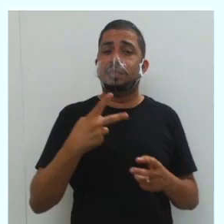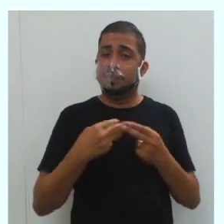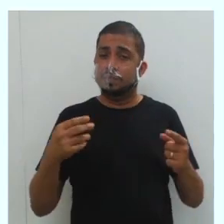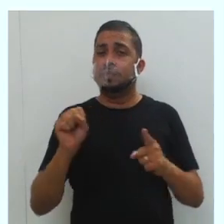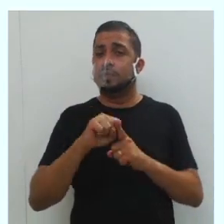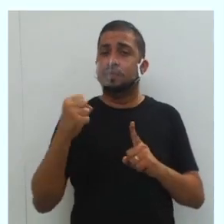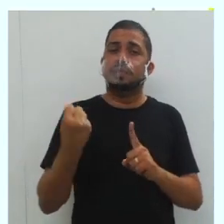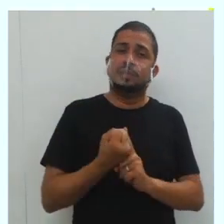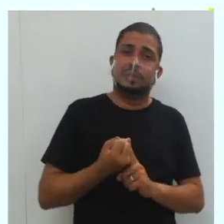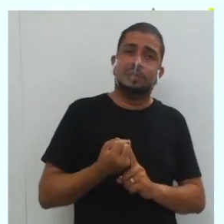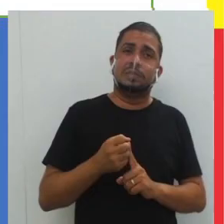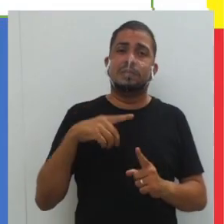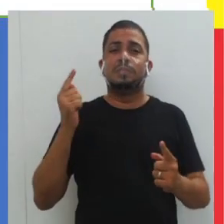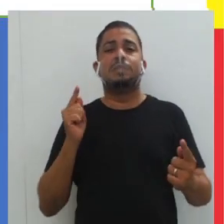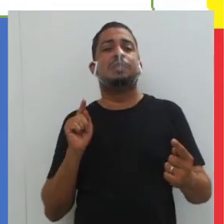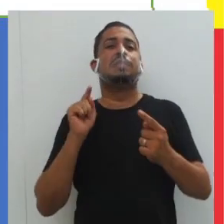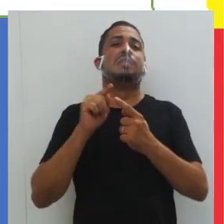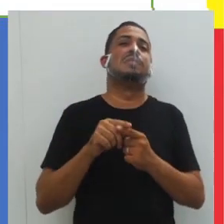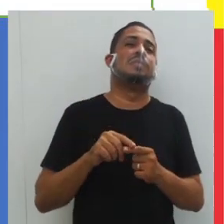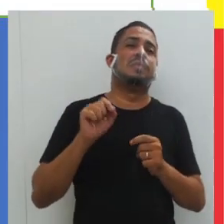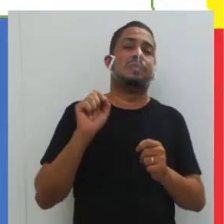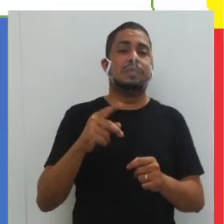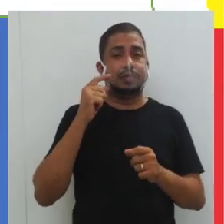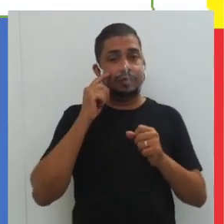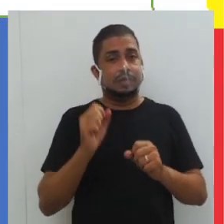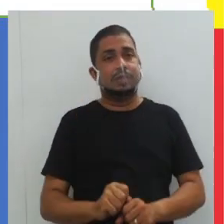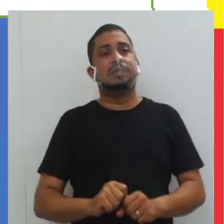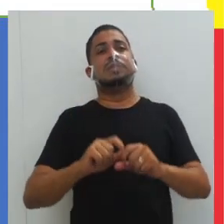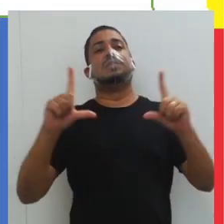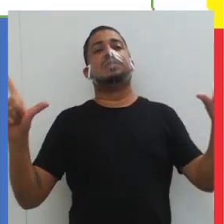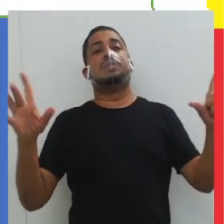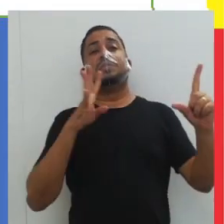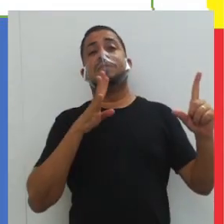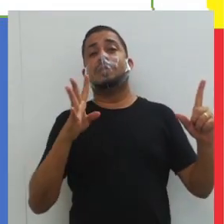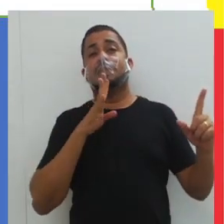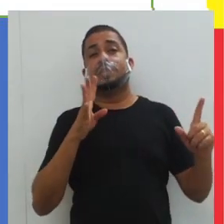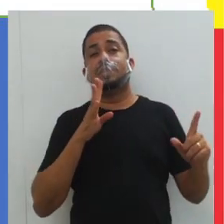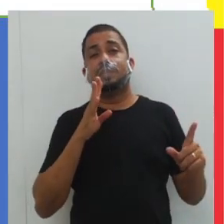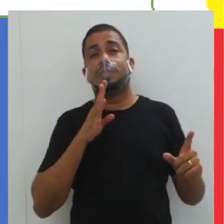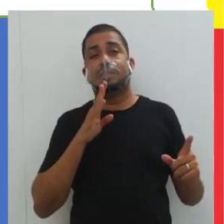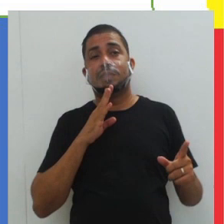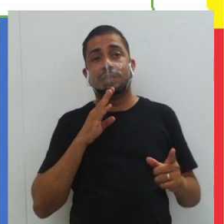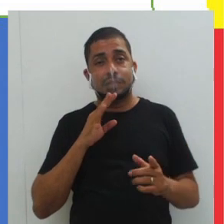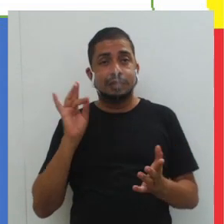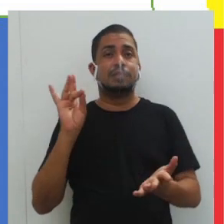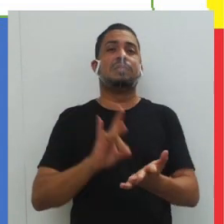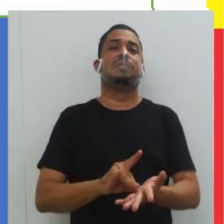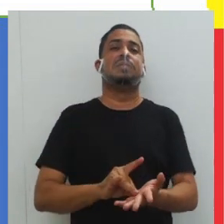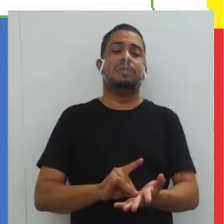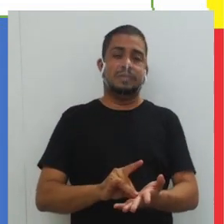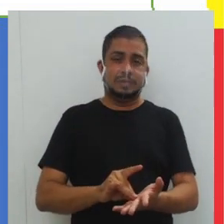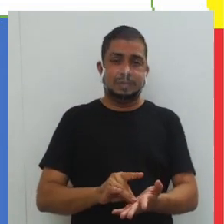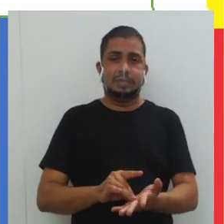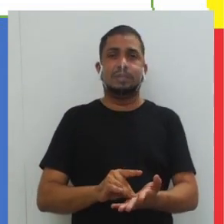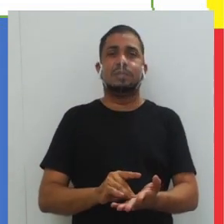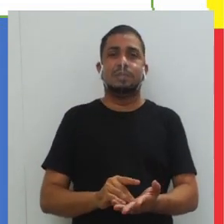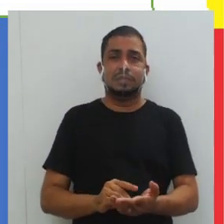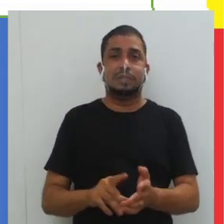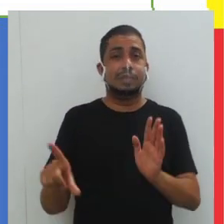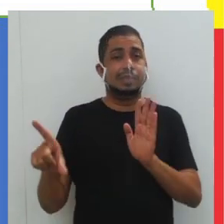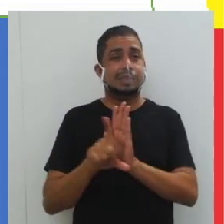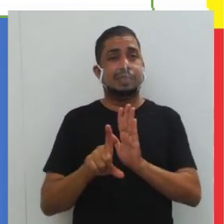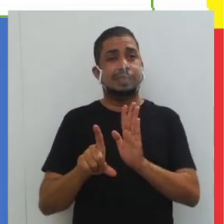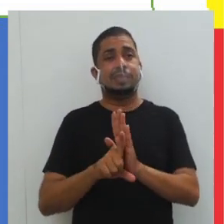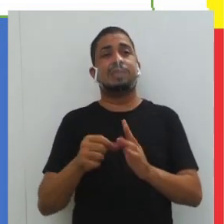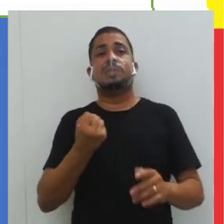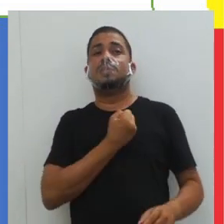sociais. Então, o objetivo geral é, olhem para a tela aí, conhecer as ações afirmativas